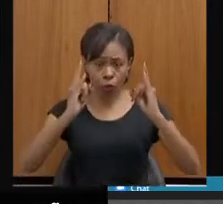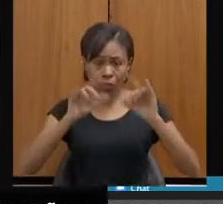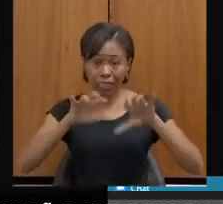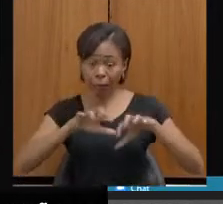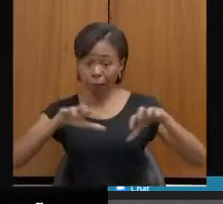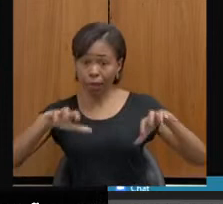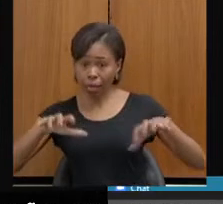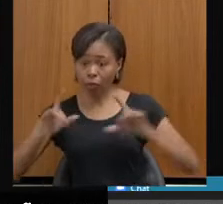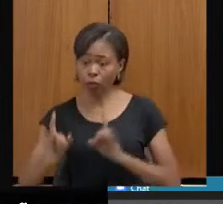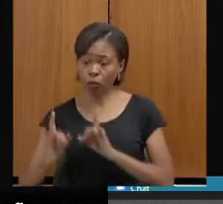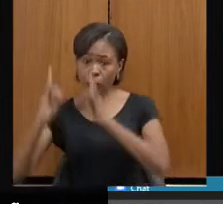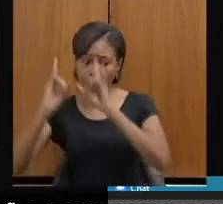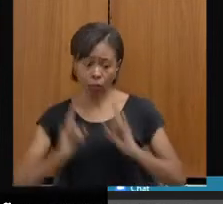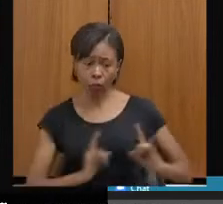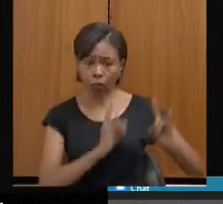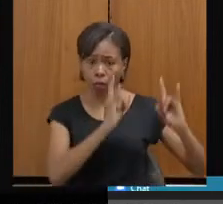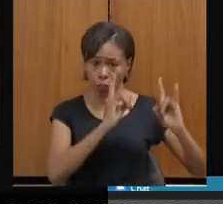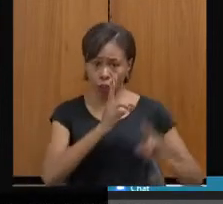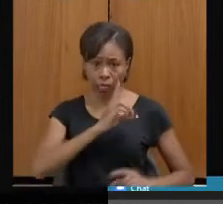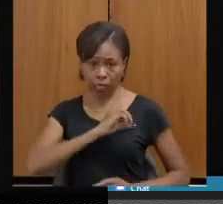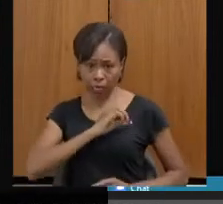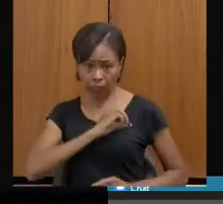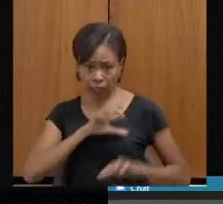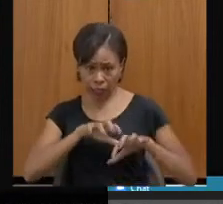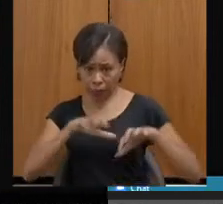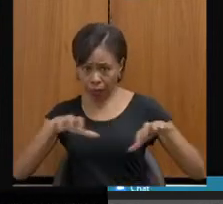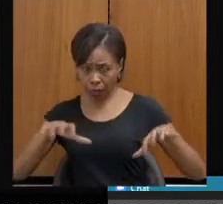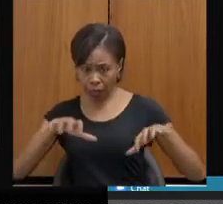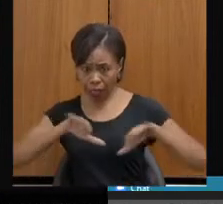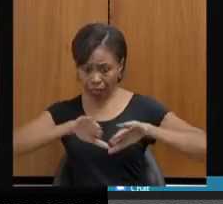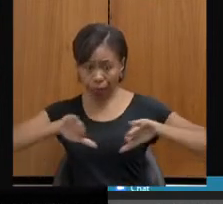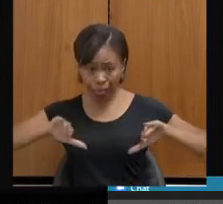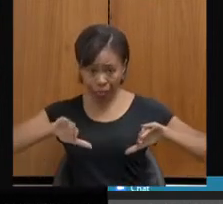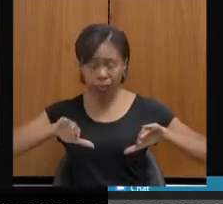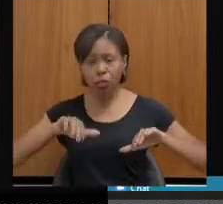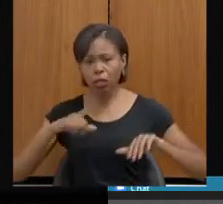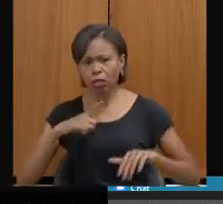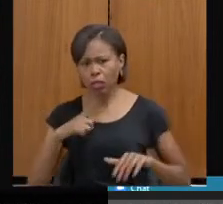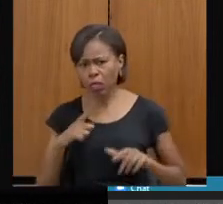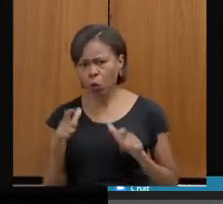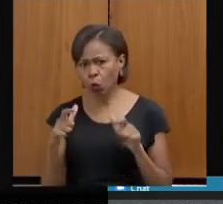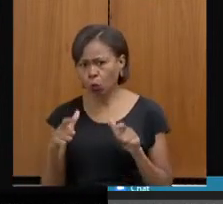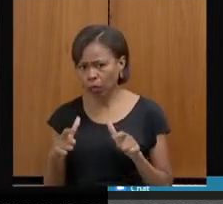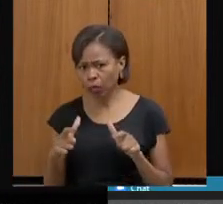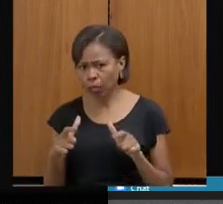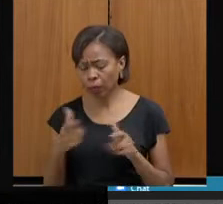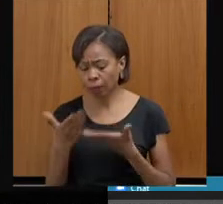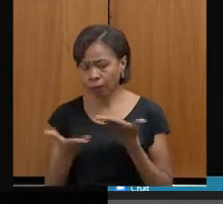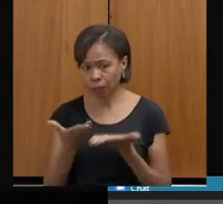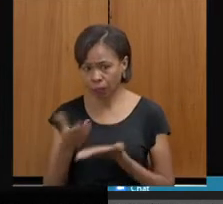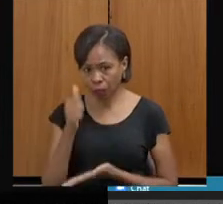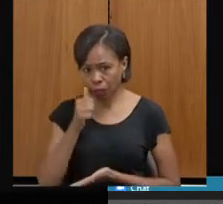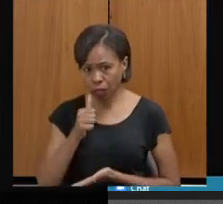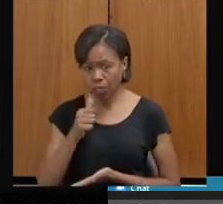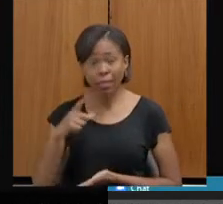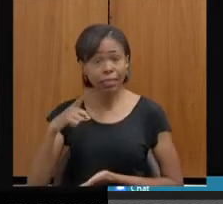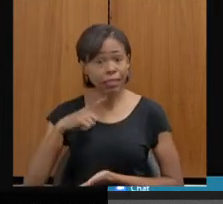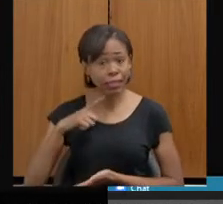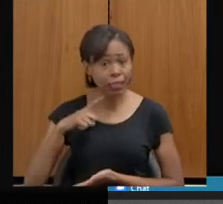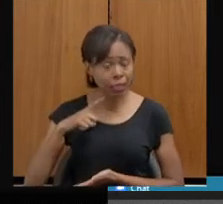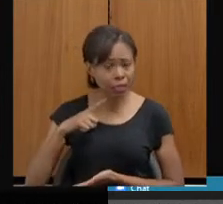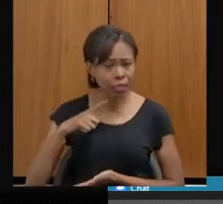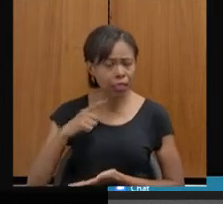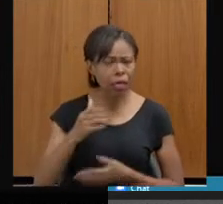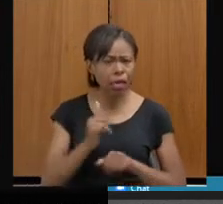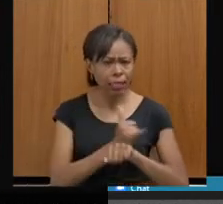delegacias, há uma exclusividade de espaços para atendimento à mulher, há equipamentos de acessibilidade, como